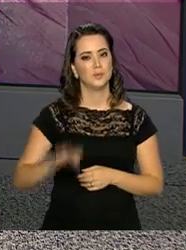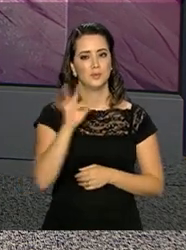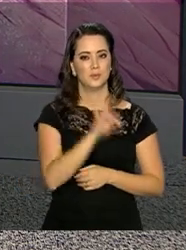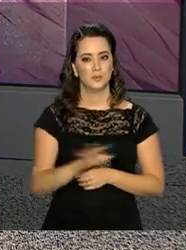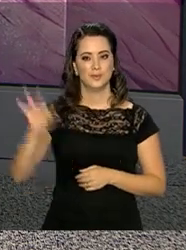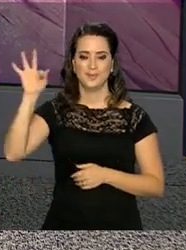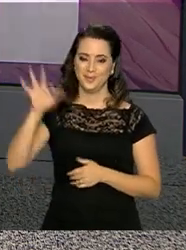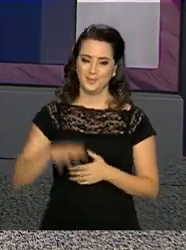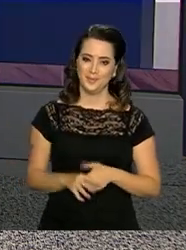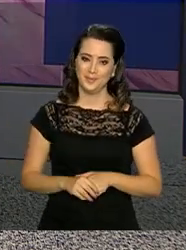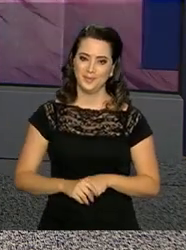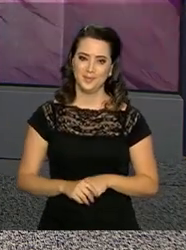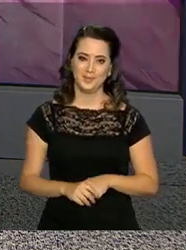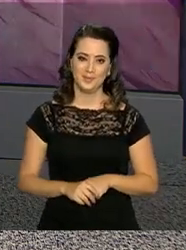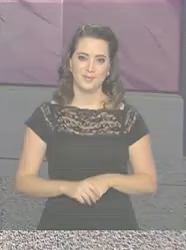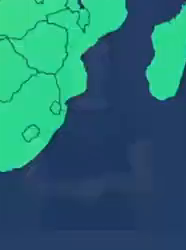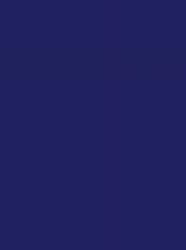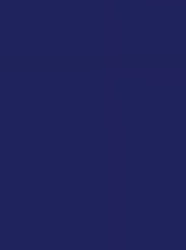TV do Governo Federal.